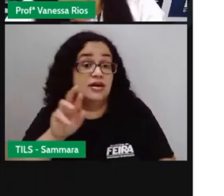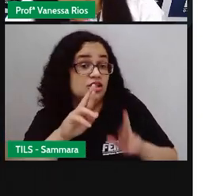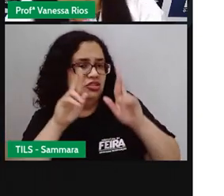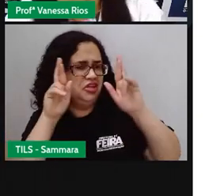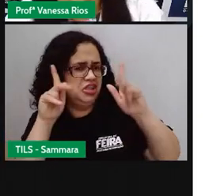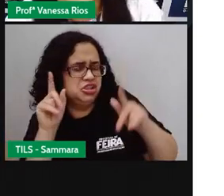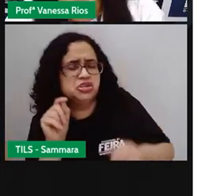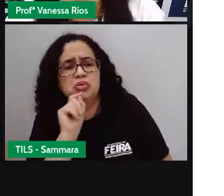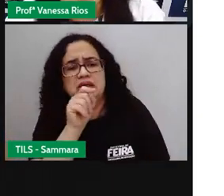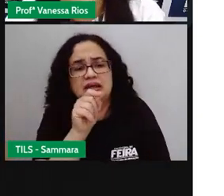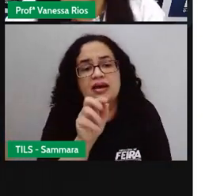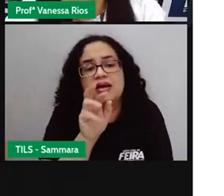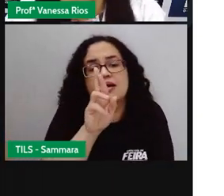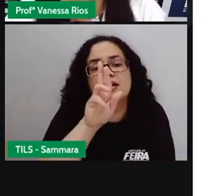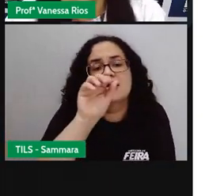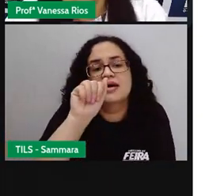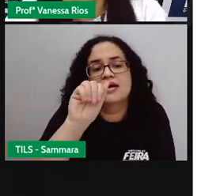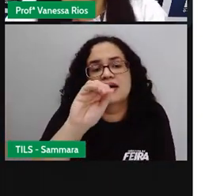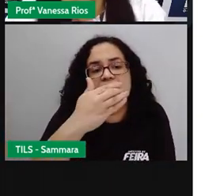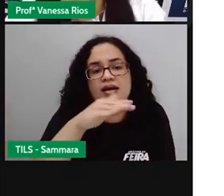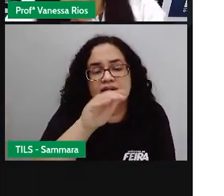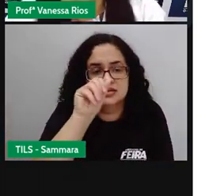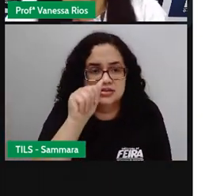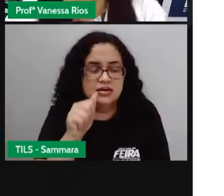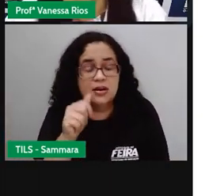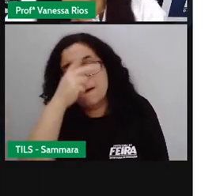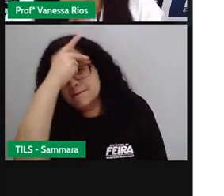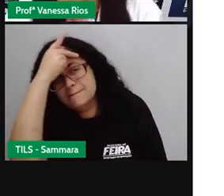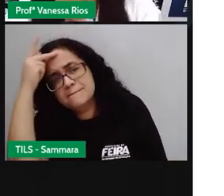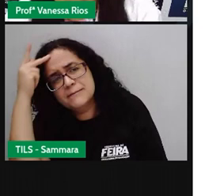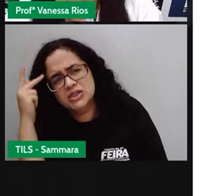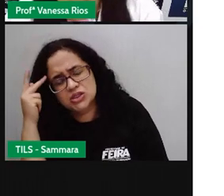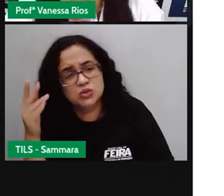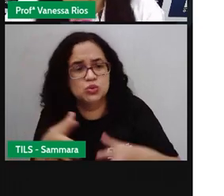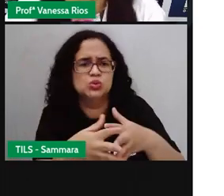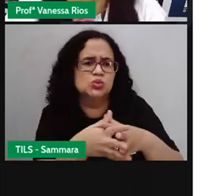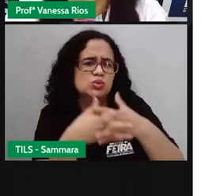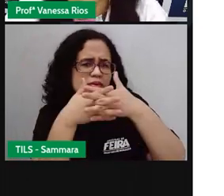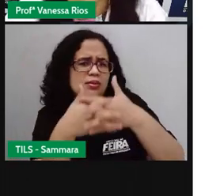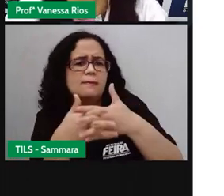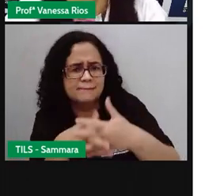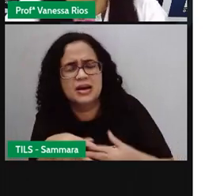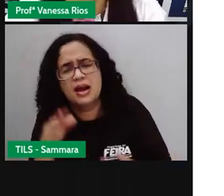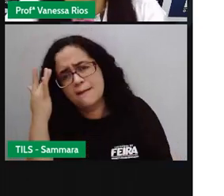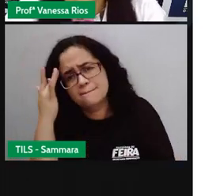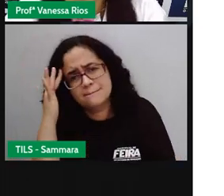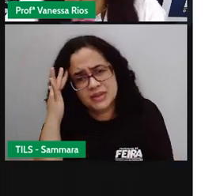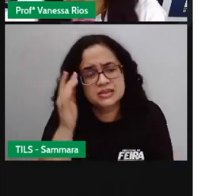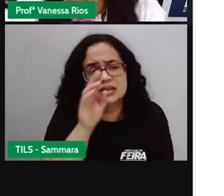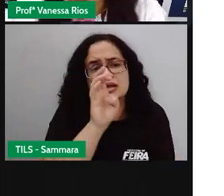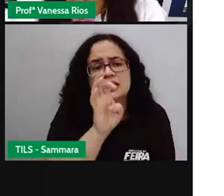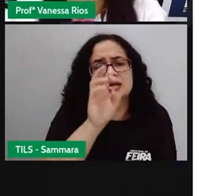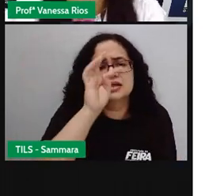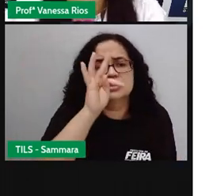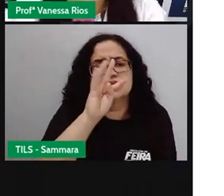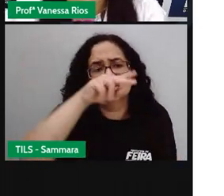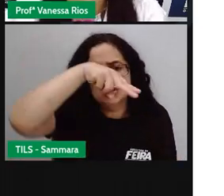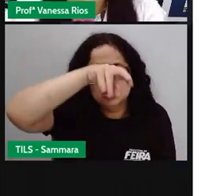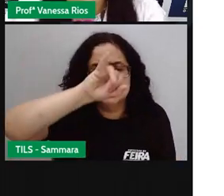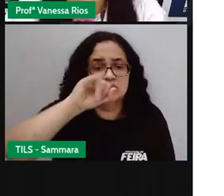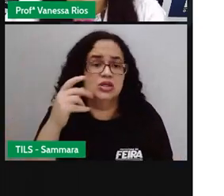conceito de raça. E aí algumas pessoas às vezes confundem, acham que etnia é a mesma coisa, mas são